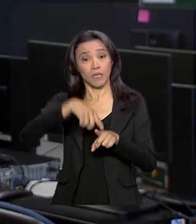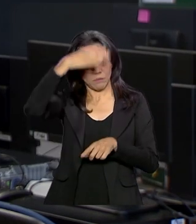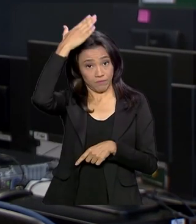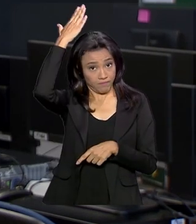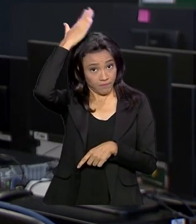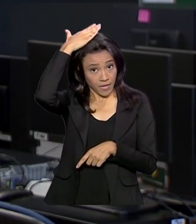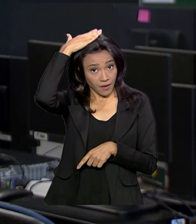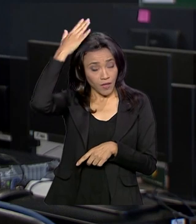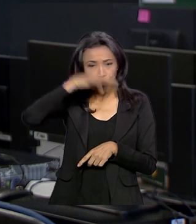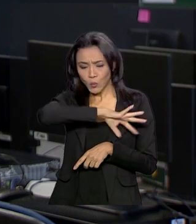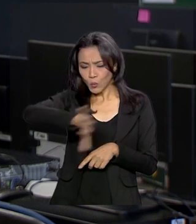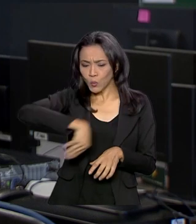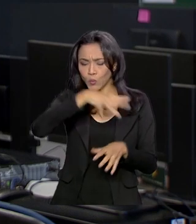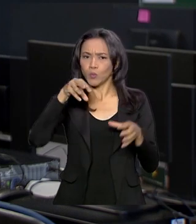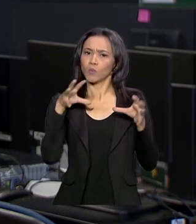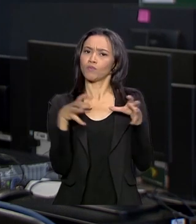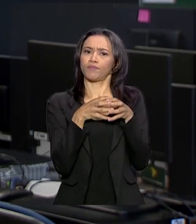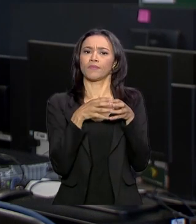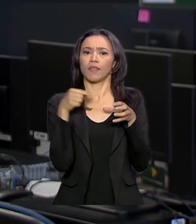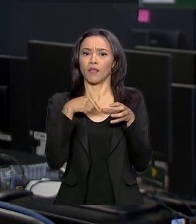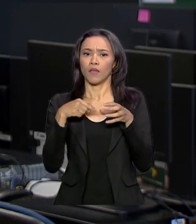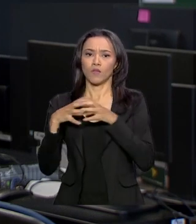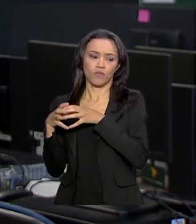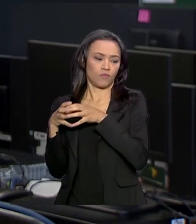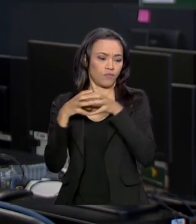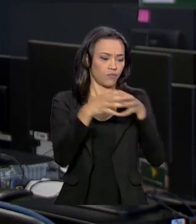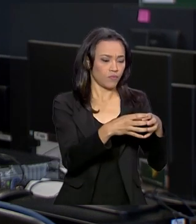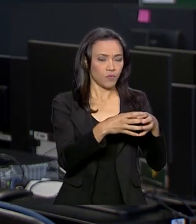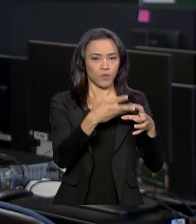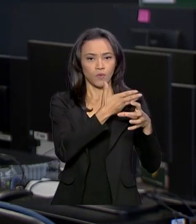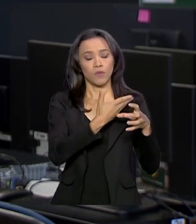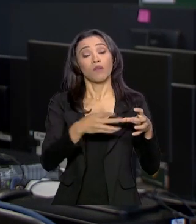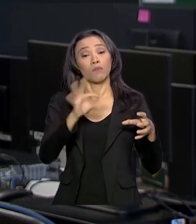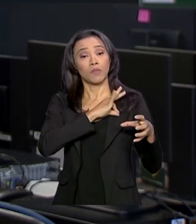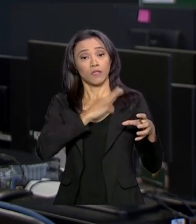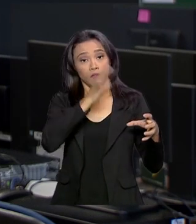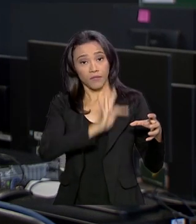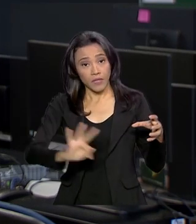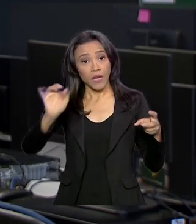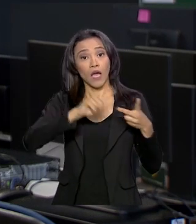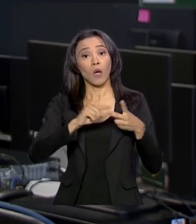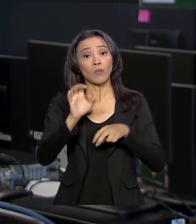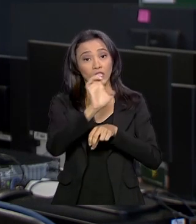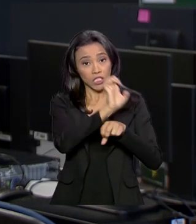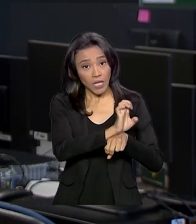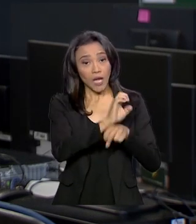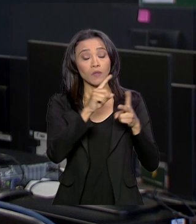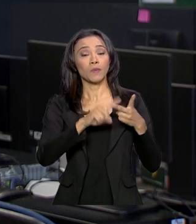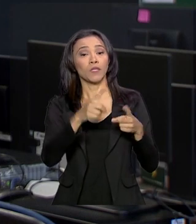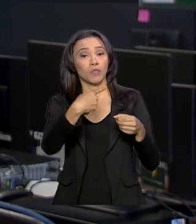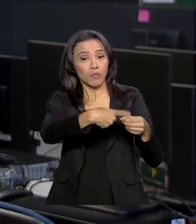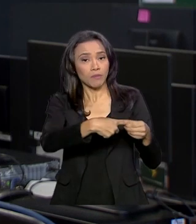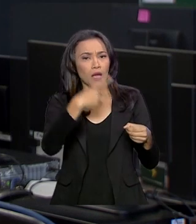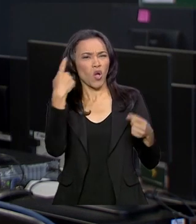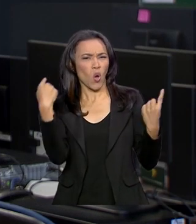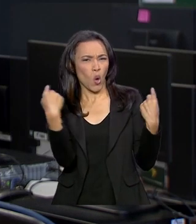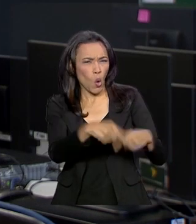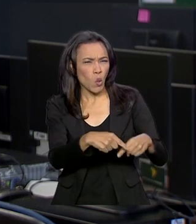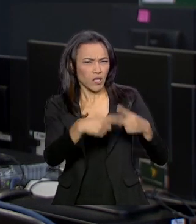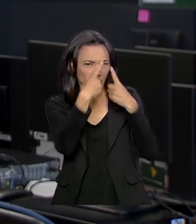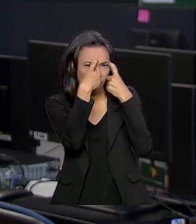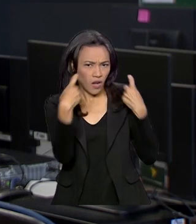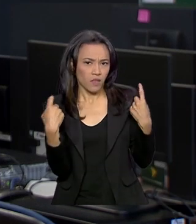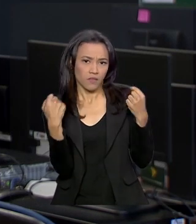recebem a atuação conjunta das Forças de Segurança Federal, Estaduais e Municipais no combate à criminalidade